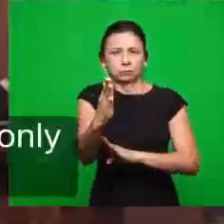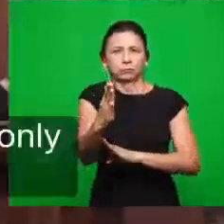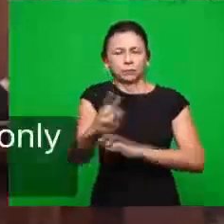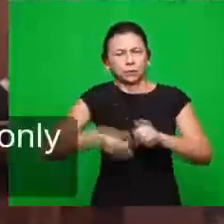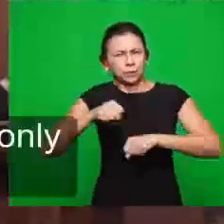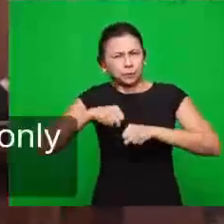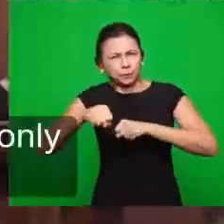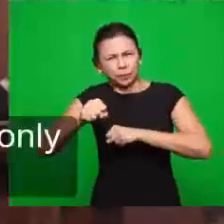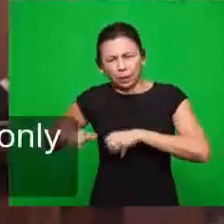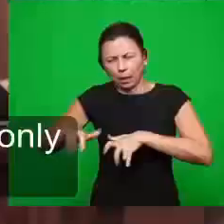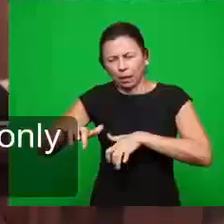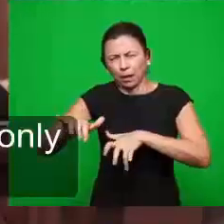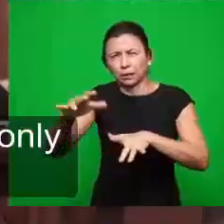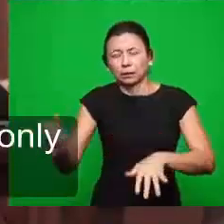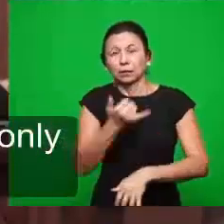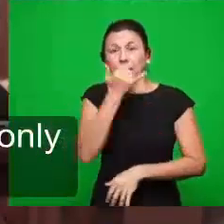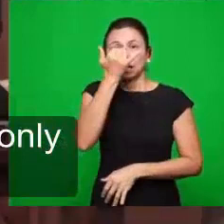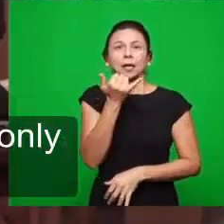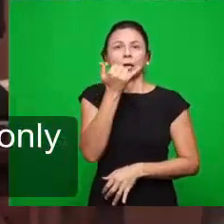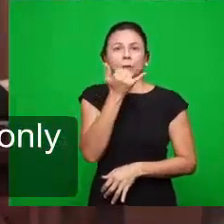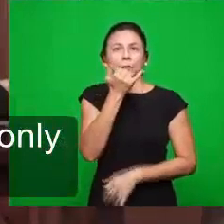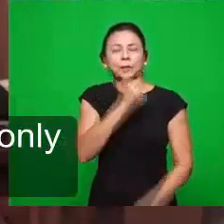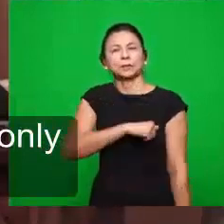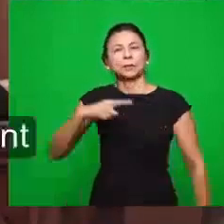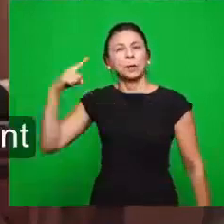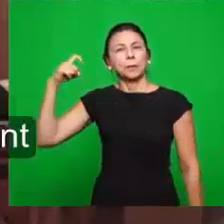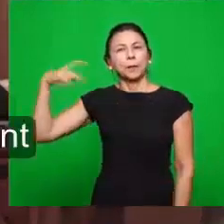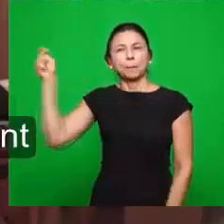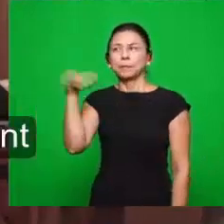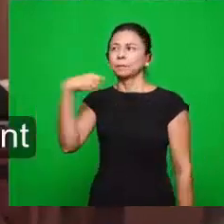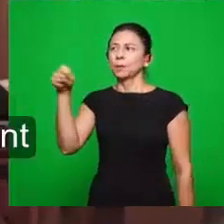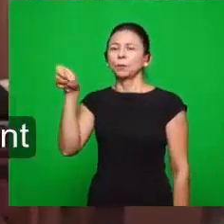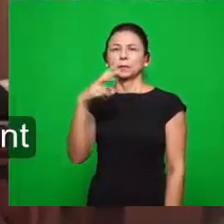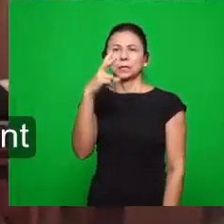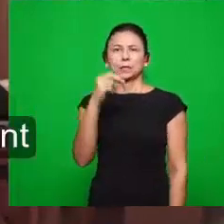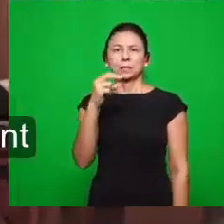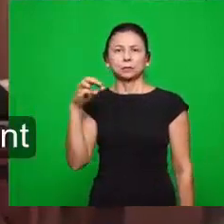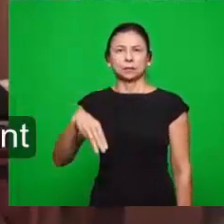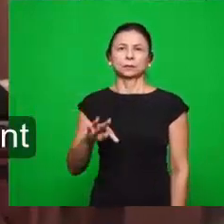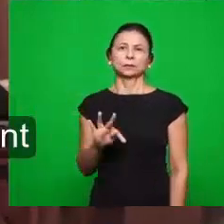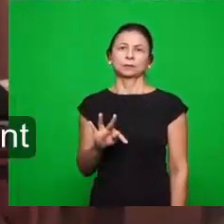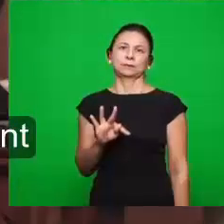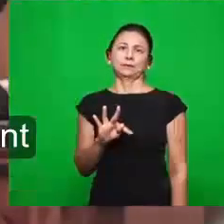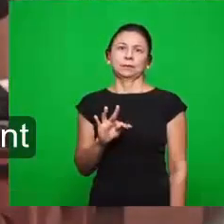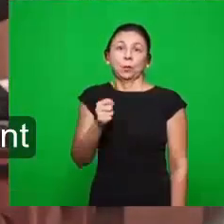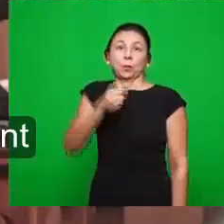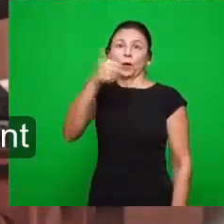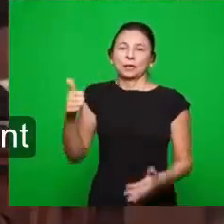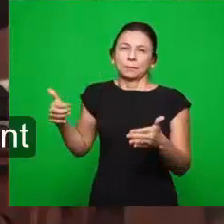correndo, de repente, toca o sino dizendo que só faltam 500 metros. Aí,